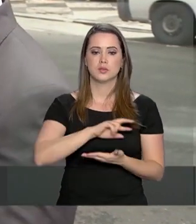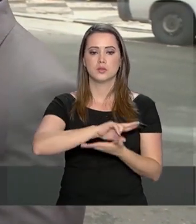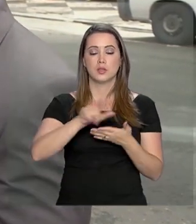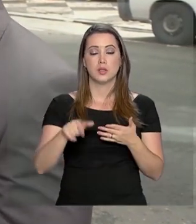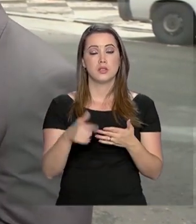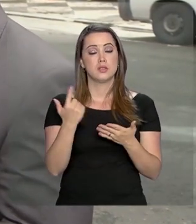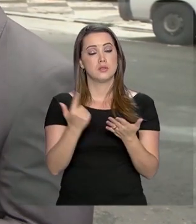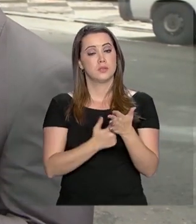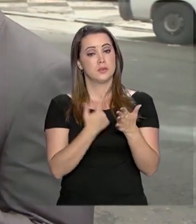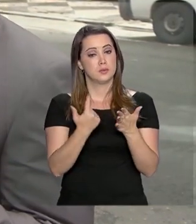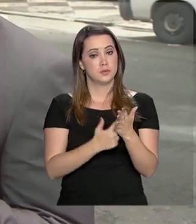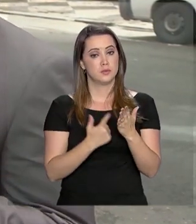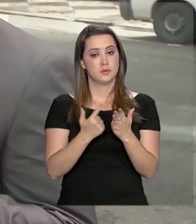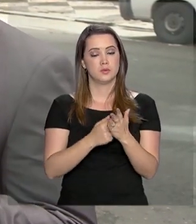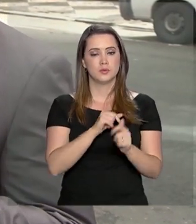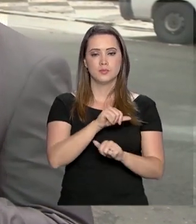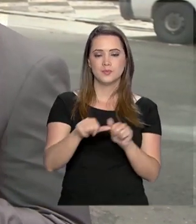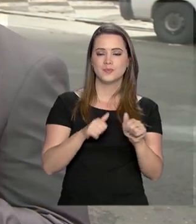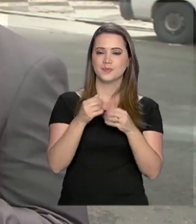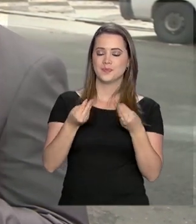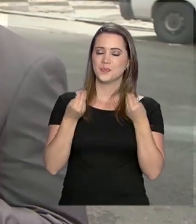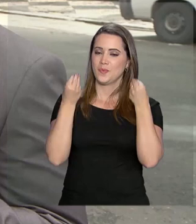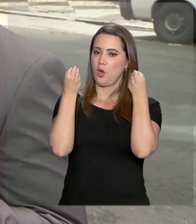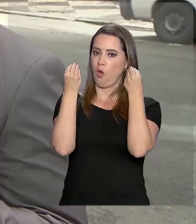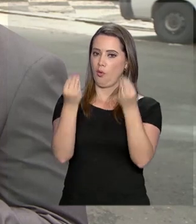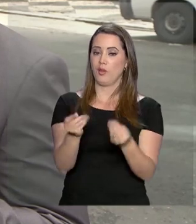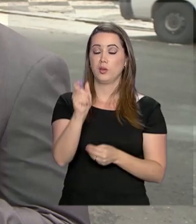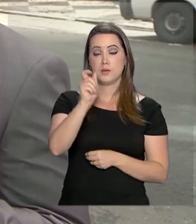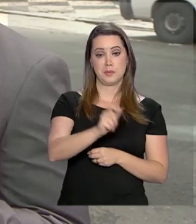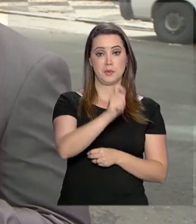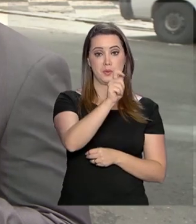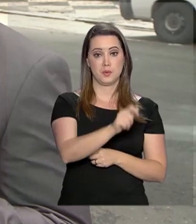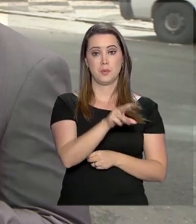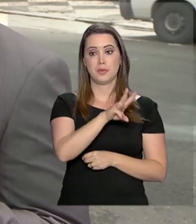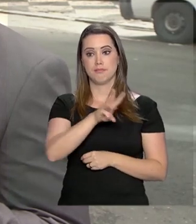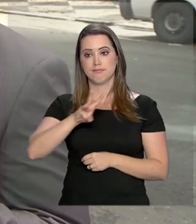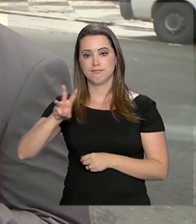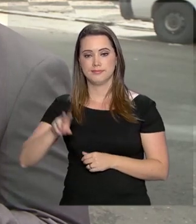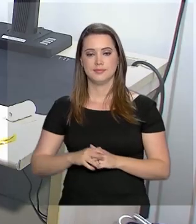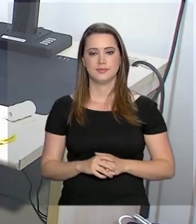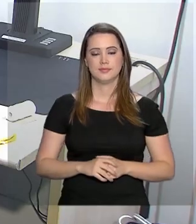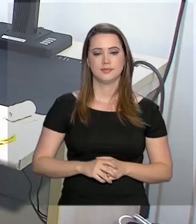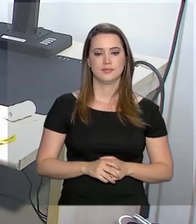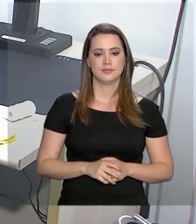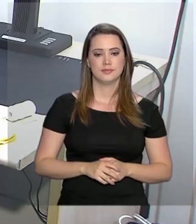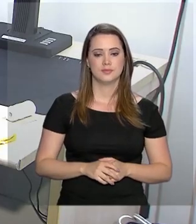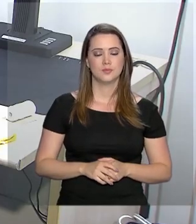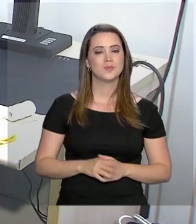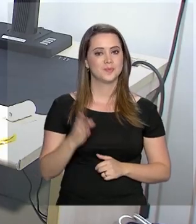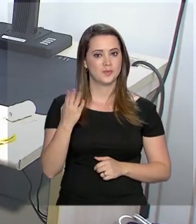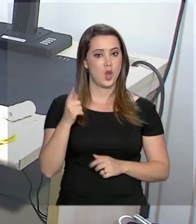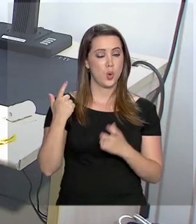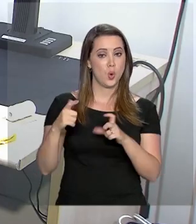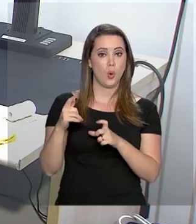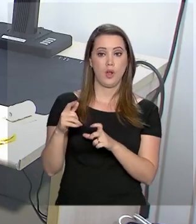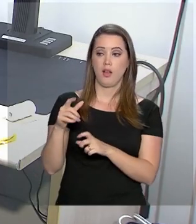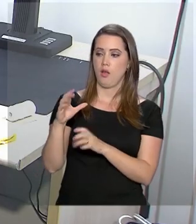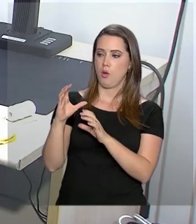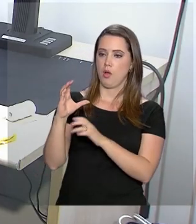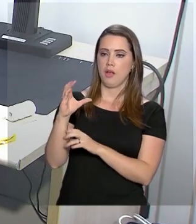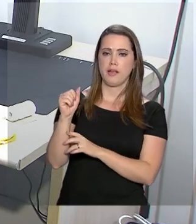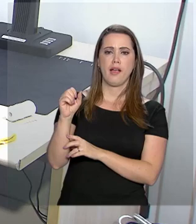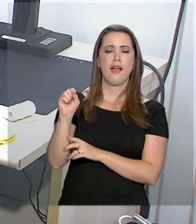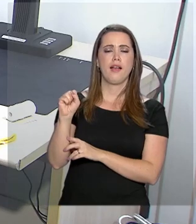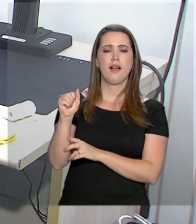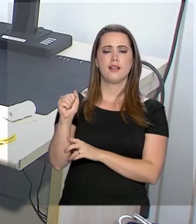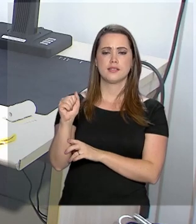grande parte desse acervo passa a ser disponibilizado ao público através da internet. A iniciativa é da Casa de Rui Barbosa,